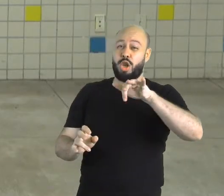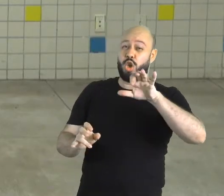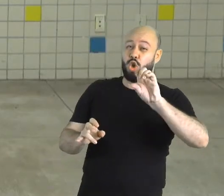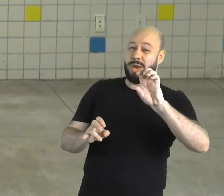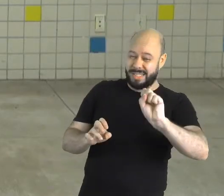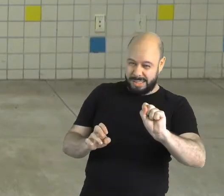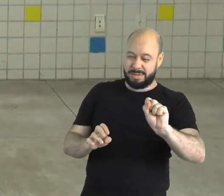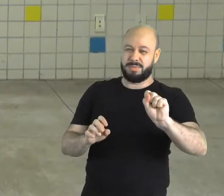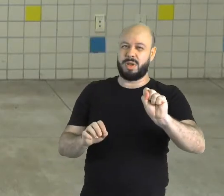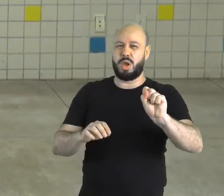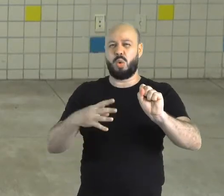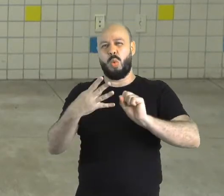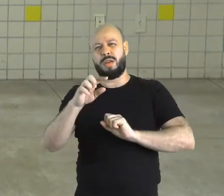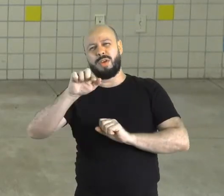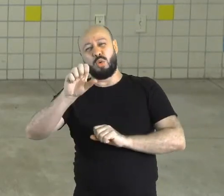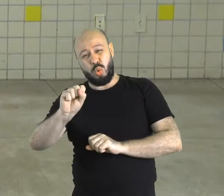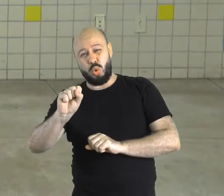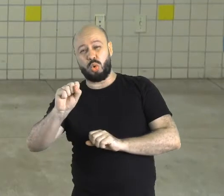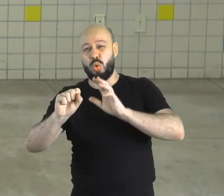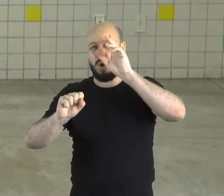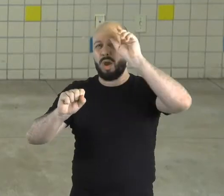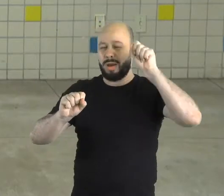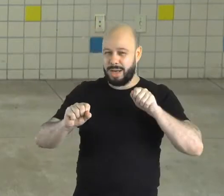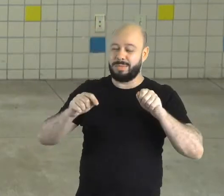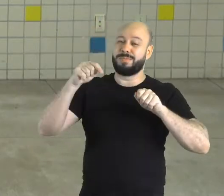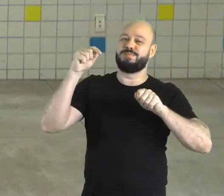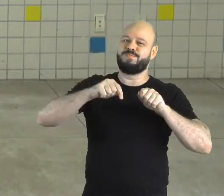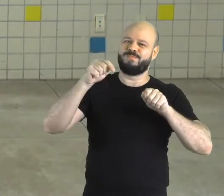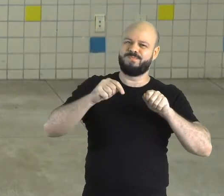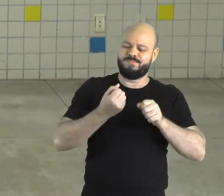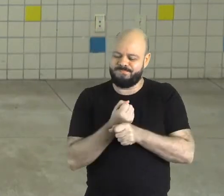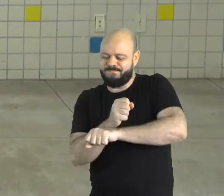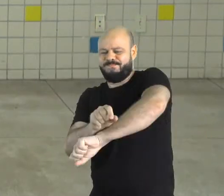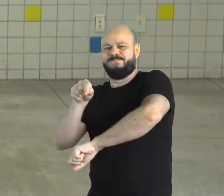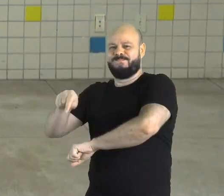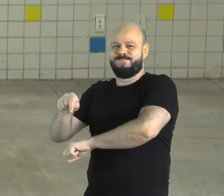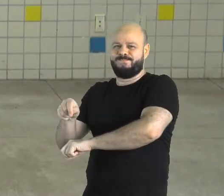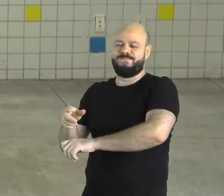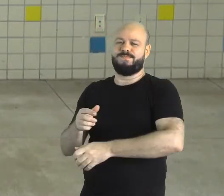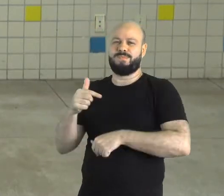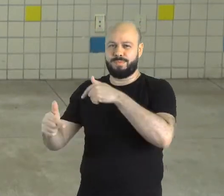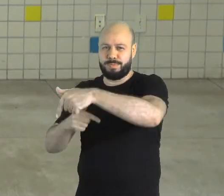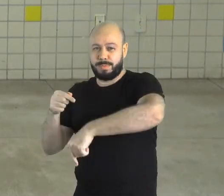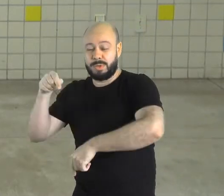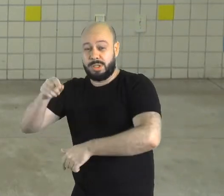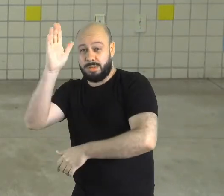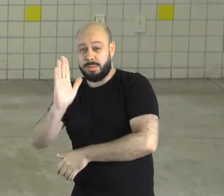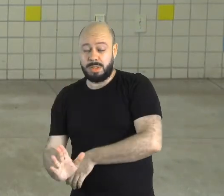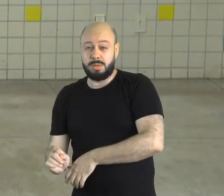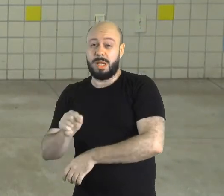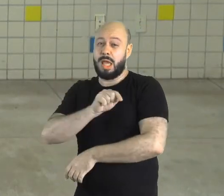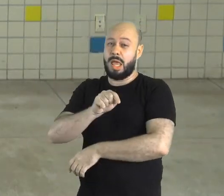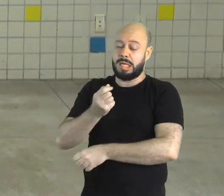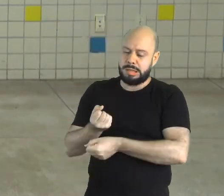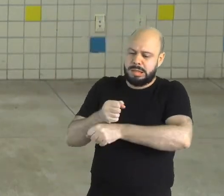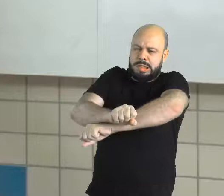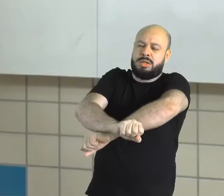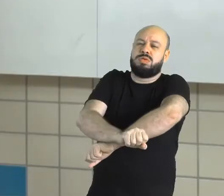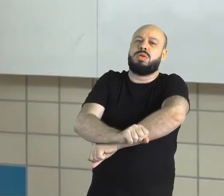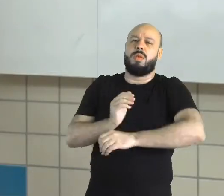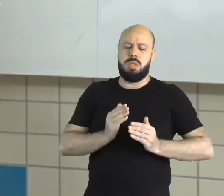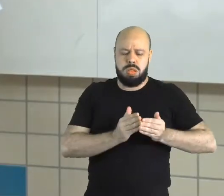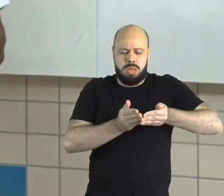4,8 milhões de negros africanos escravizados vieram para o Brasil. E esses escravos vieram nos chamados